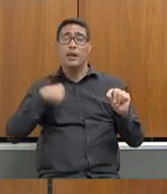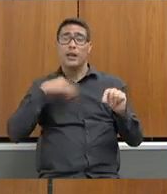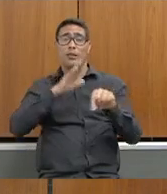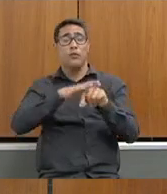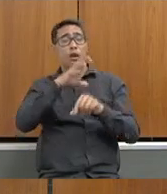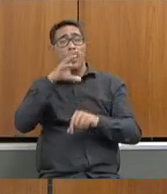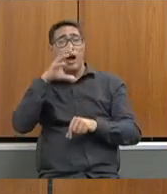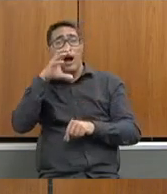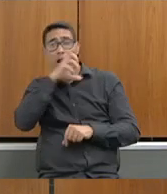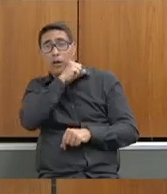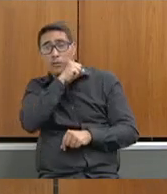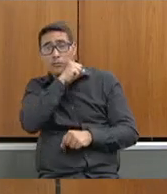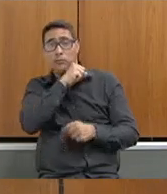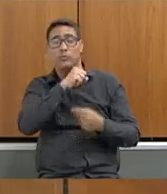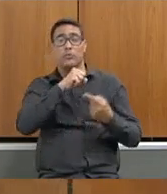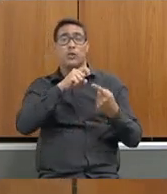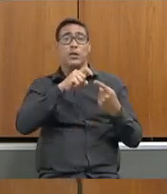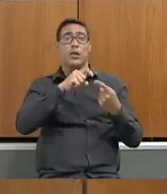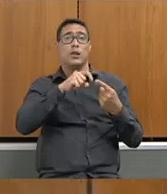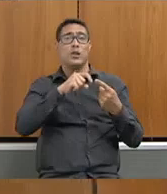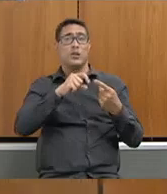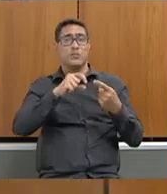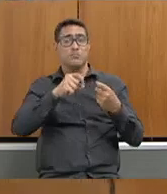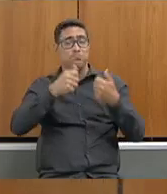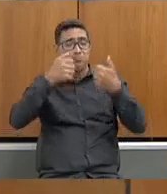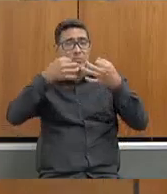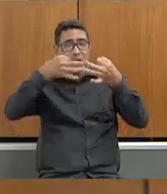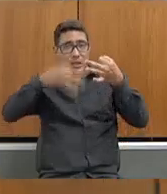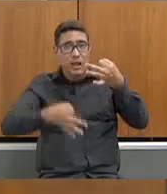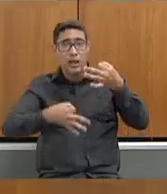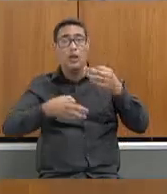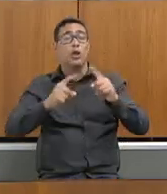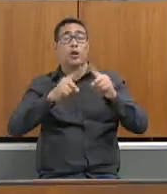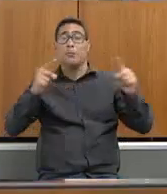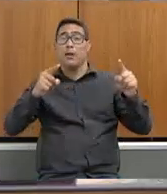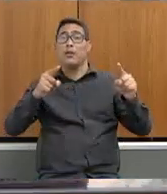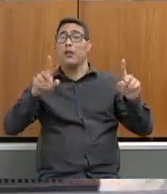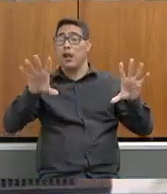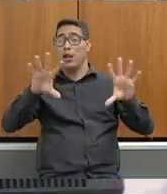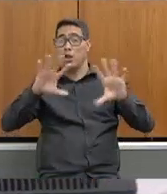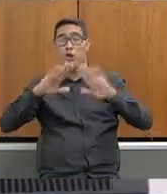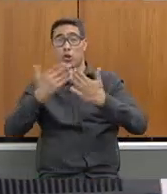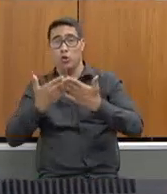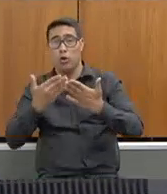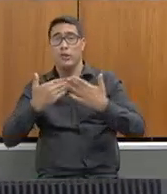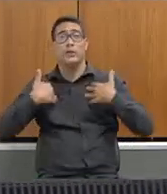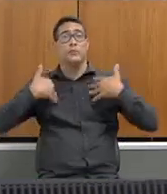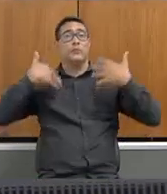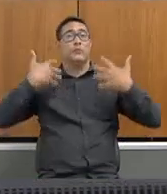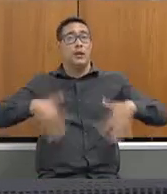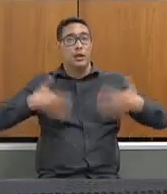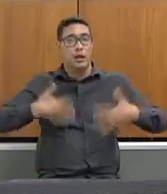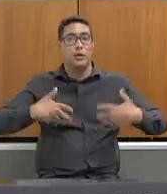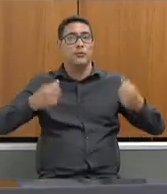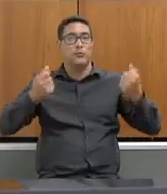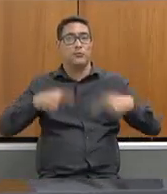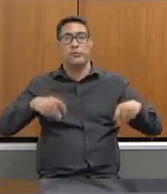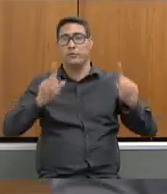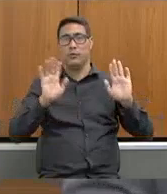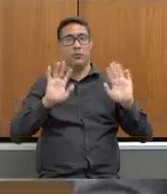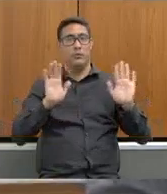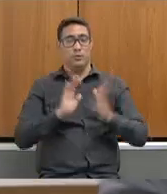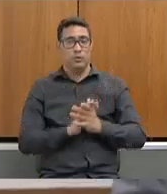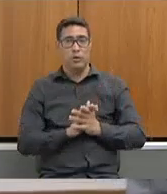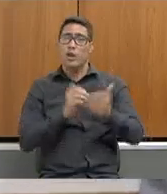rápida e eficaz, mas também sem criar pânico na comunidade escolar. Então, como eu acompanhei muito de